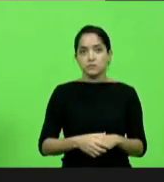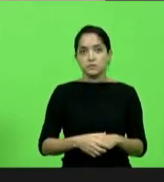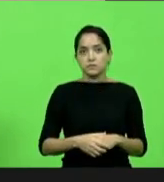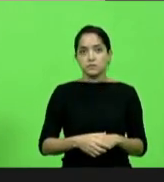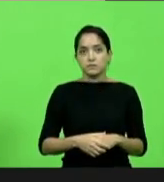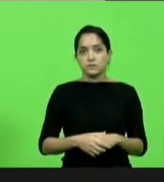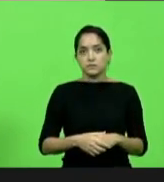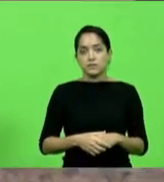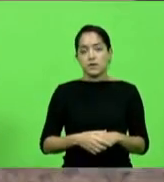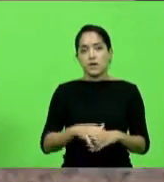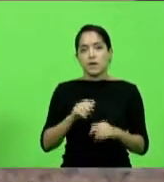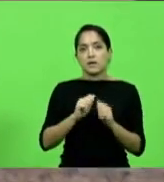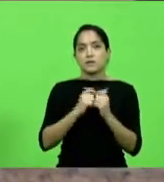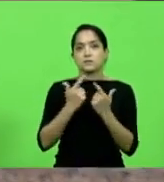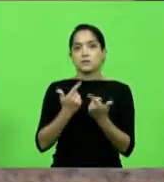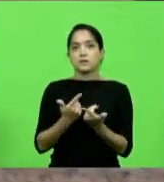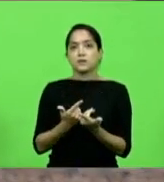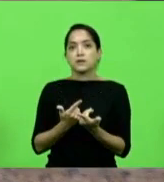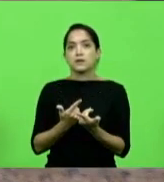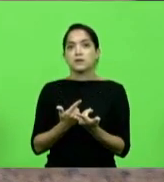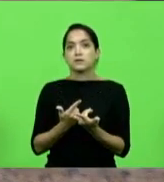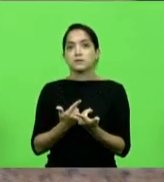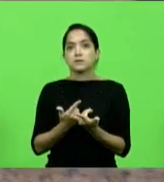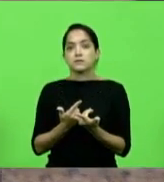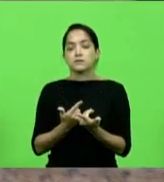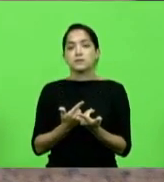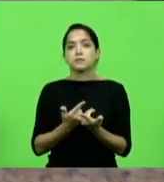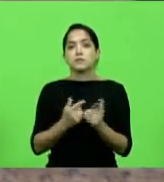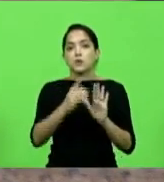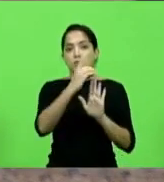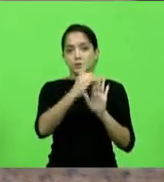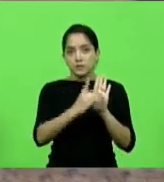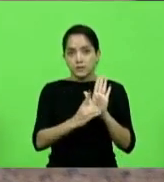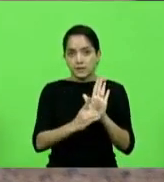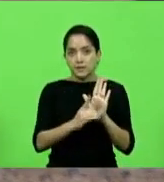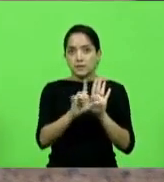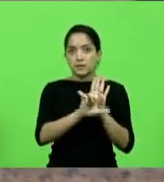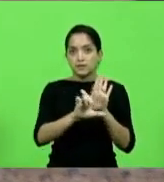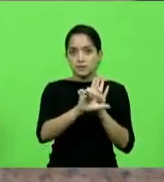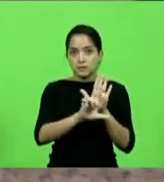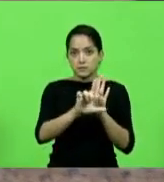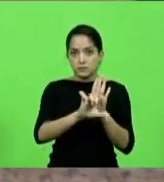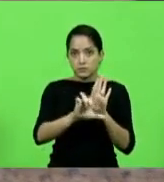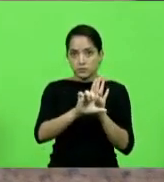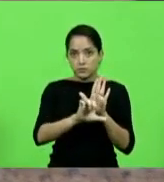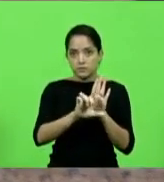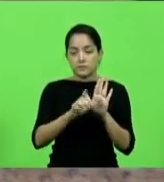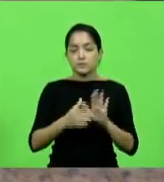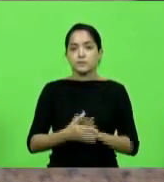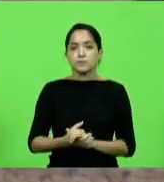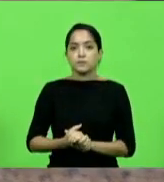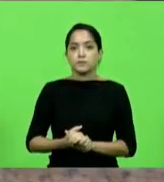Esta casa baixou um decreto legislativo sem a ouvida da CCJ constituída.